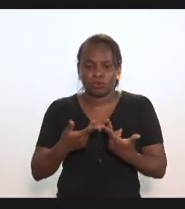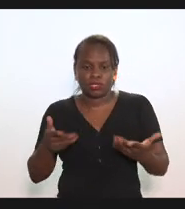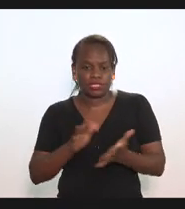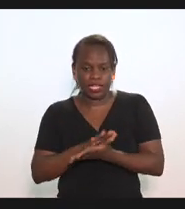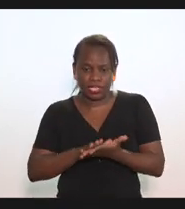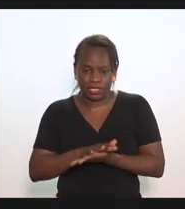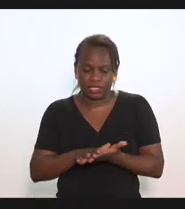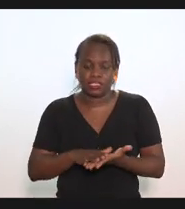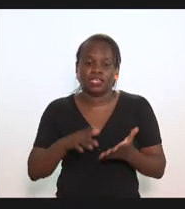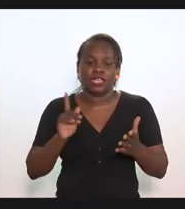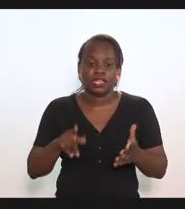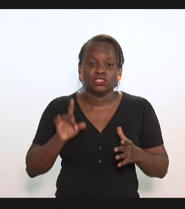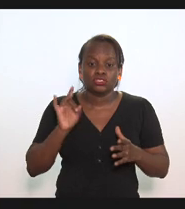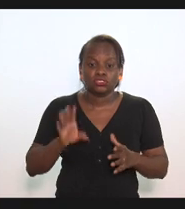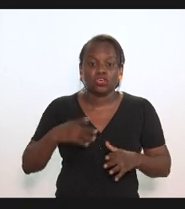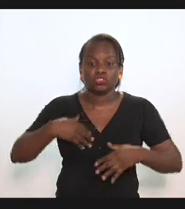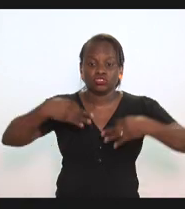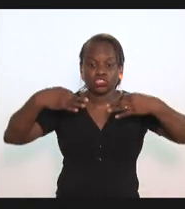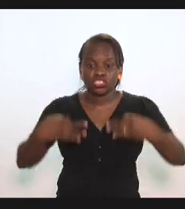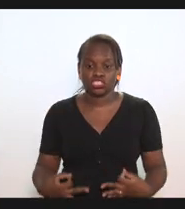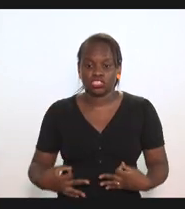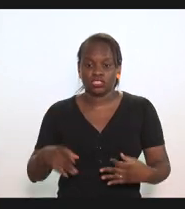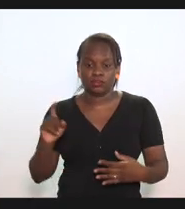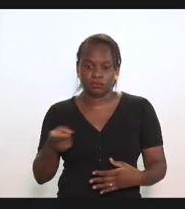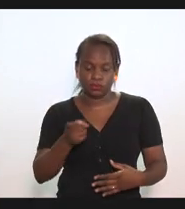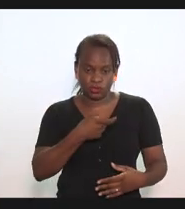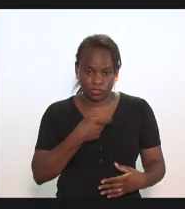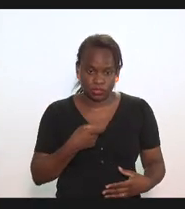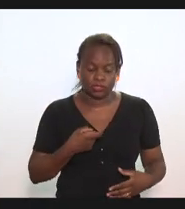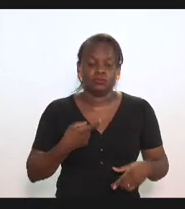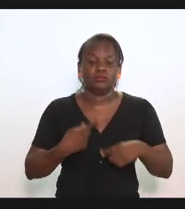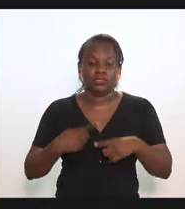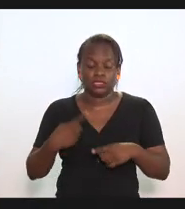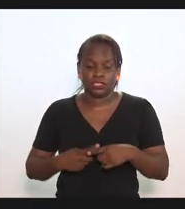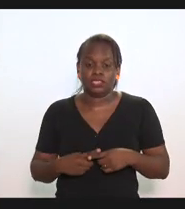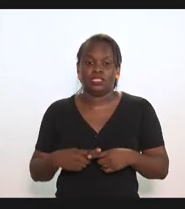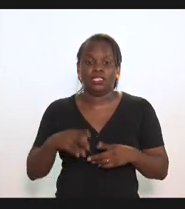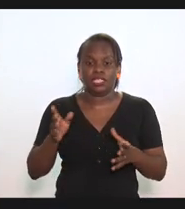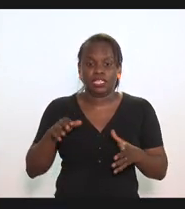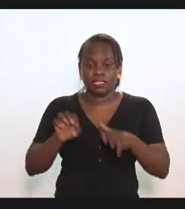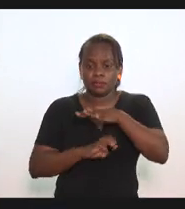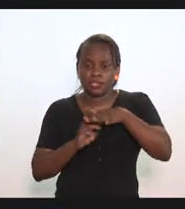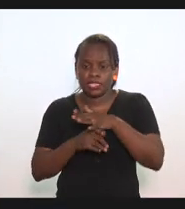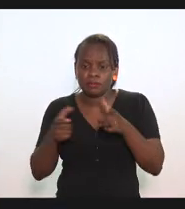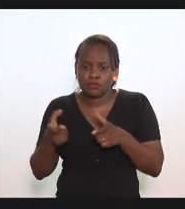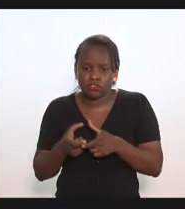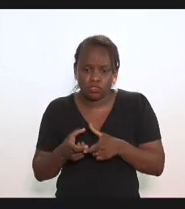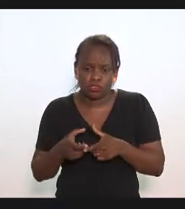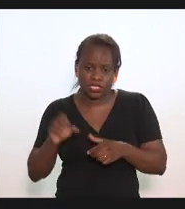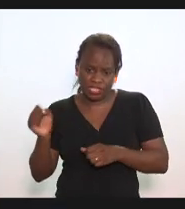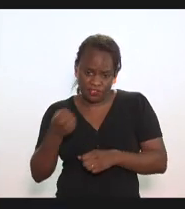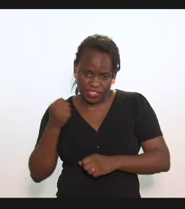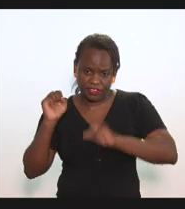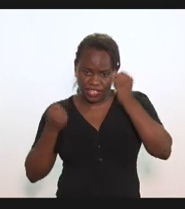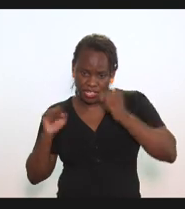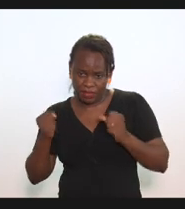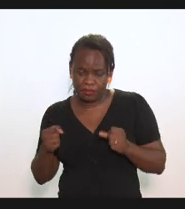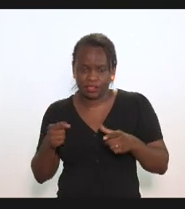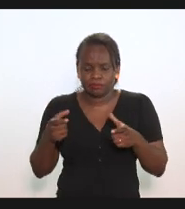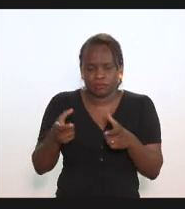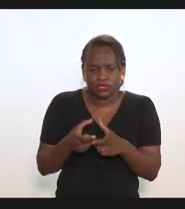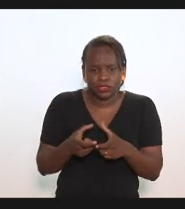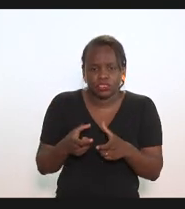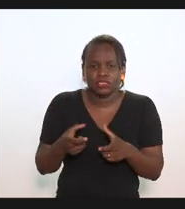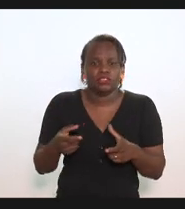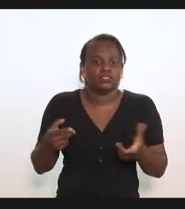é só uma questão de justiça tributária uma vez que o micro cervejeiro o pequeno produtor